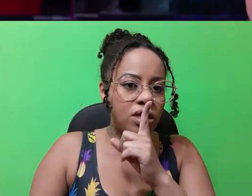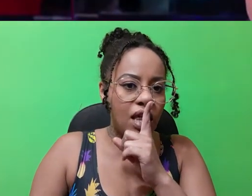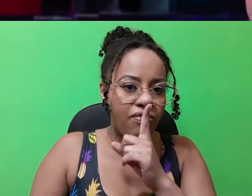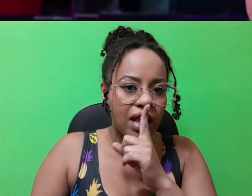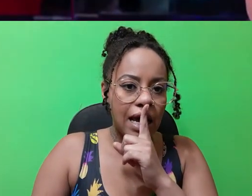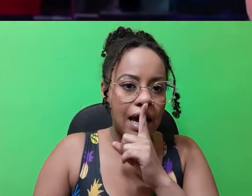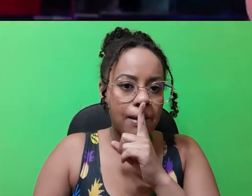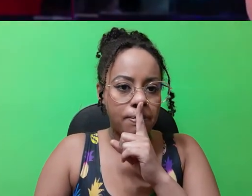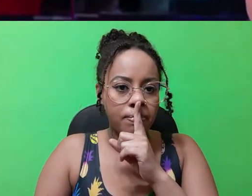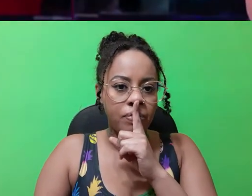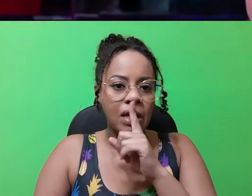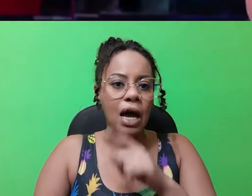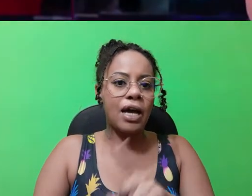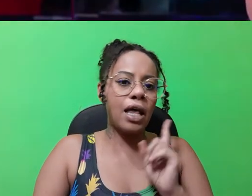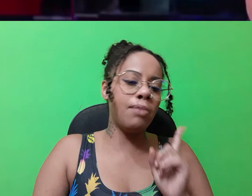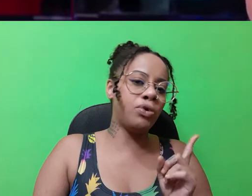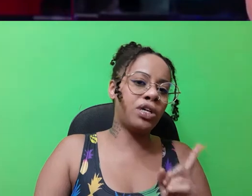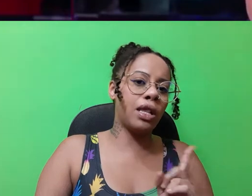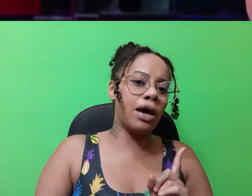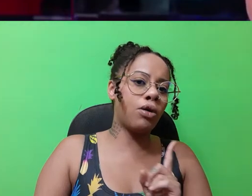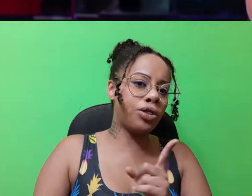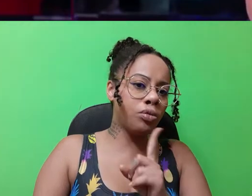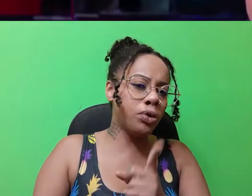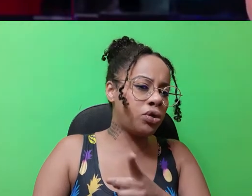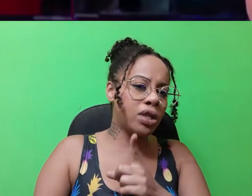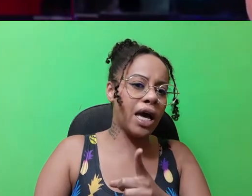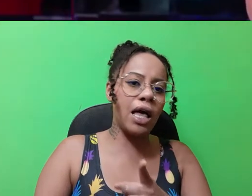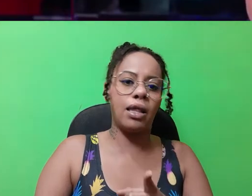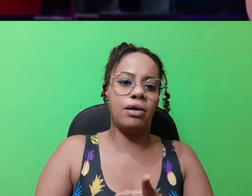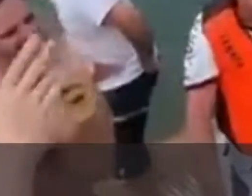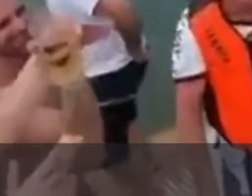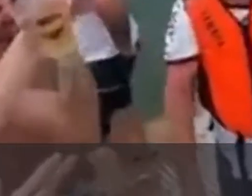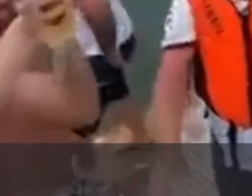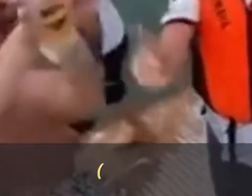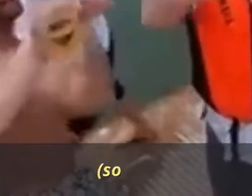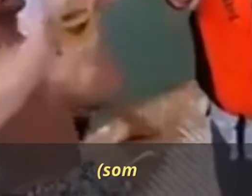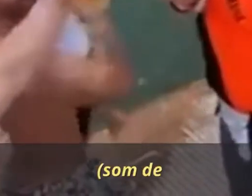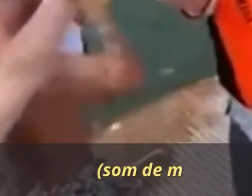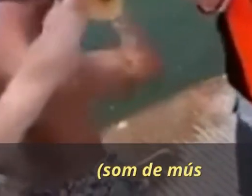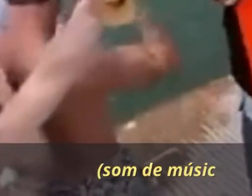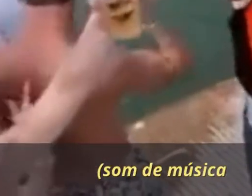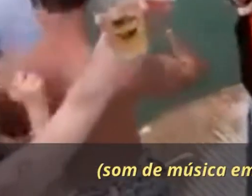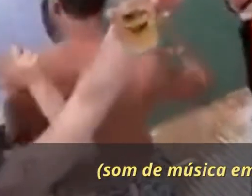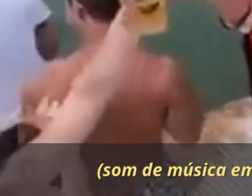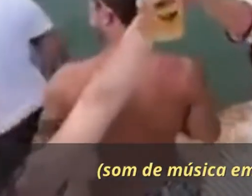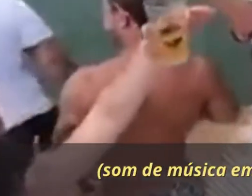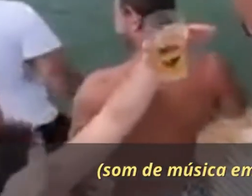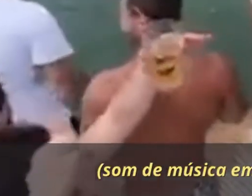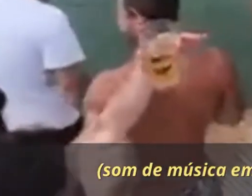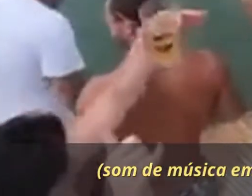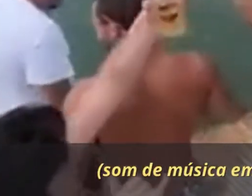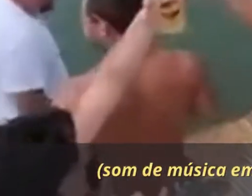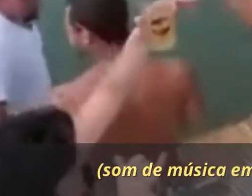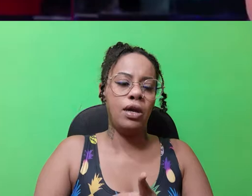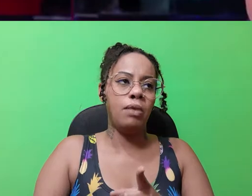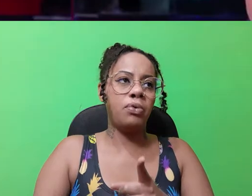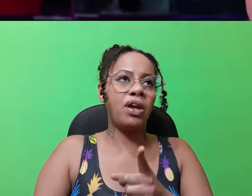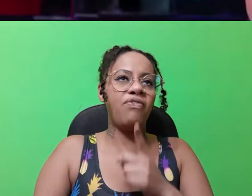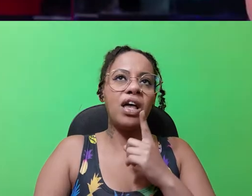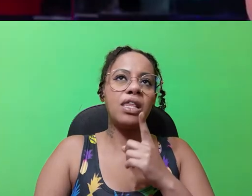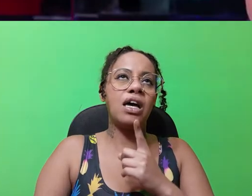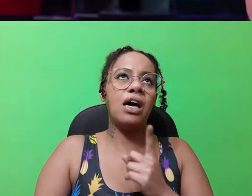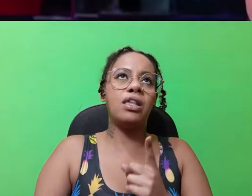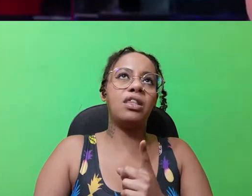moço, antes dele falar, aquela música lá, eu gosto muito dela. Bolsonaro saltar de paraquedas.